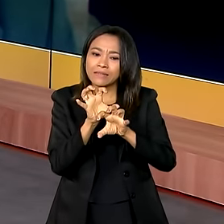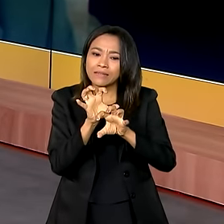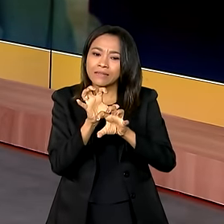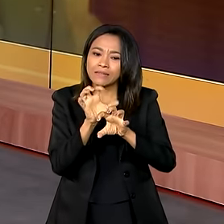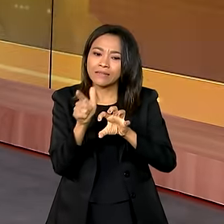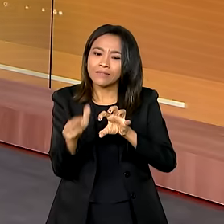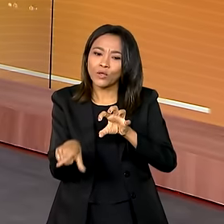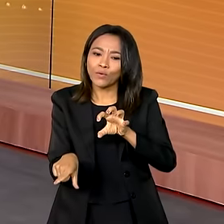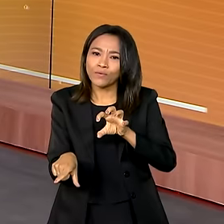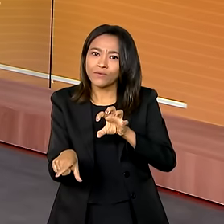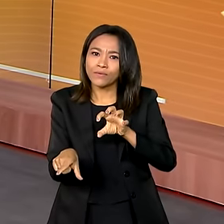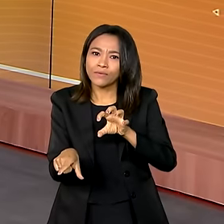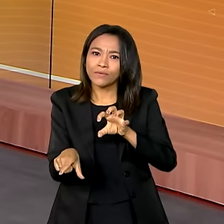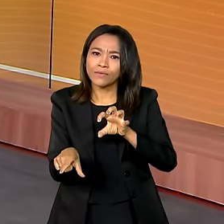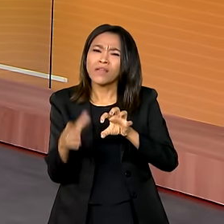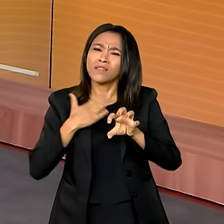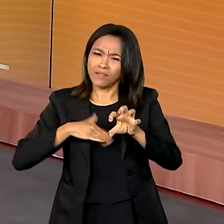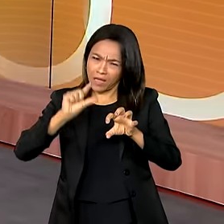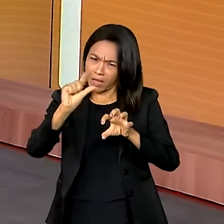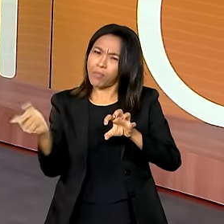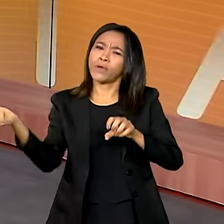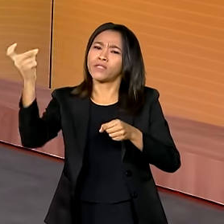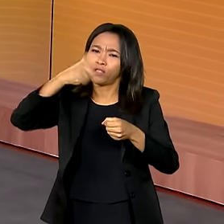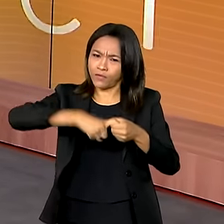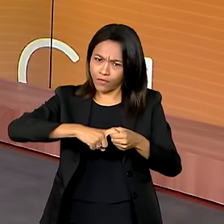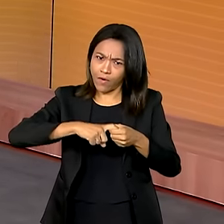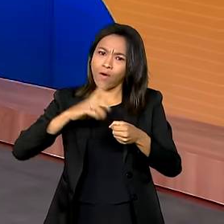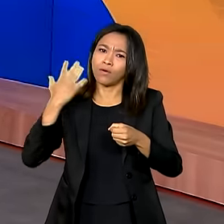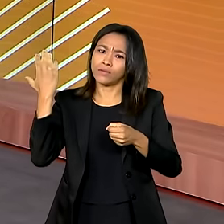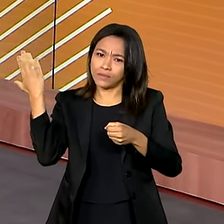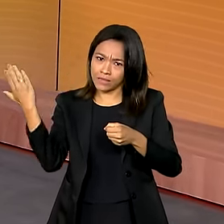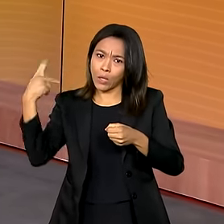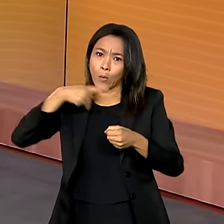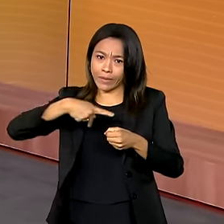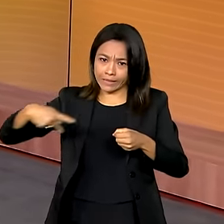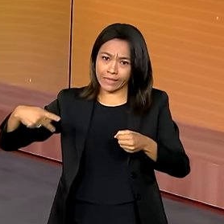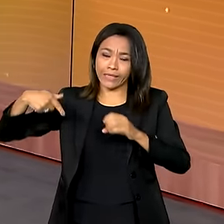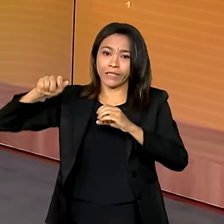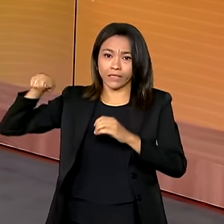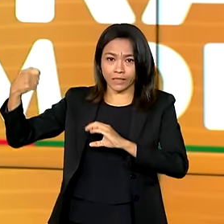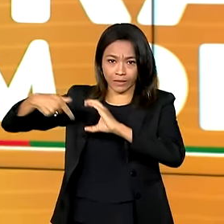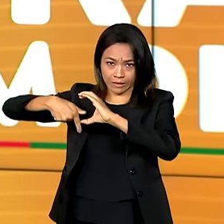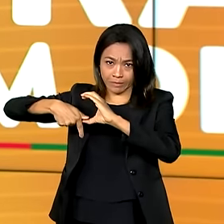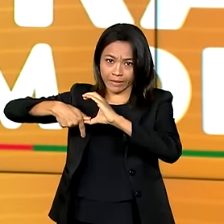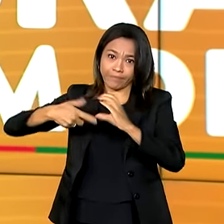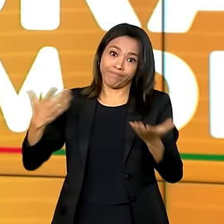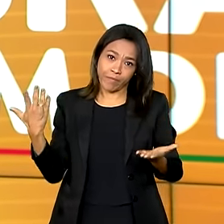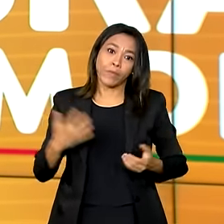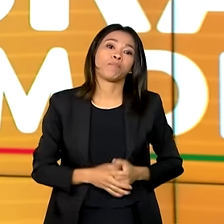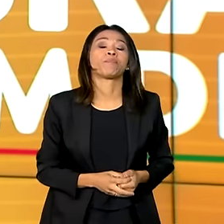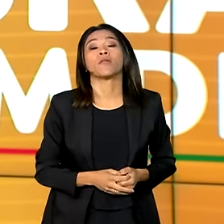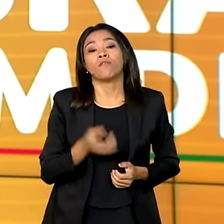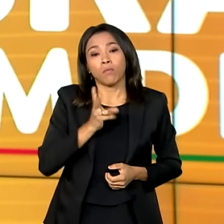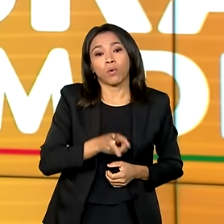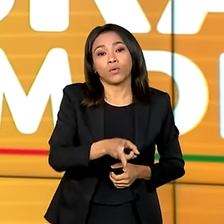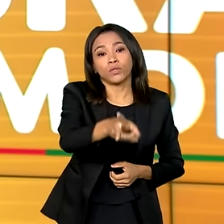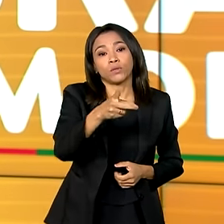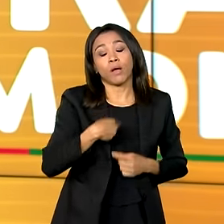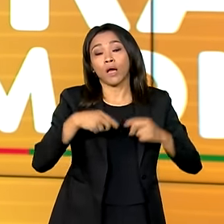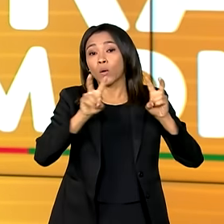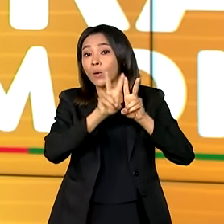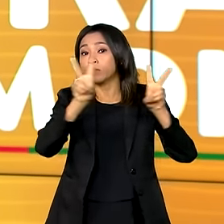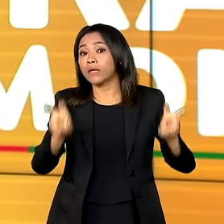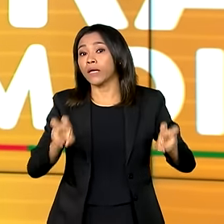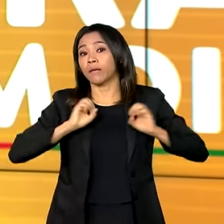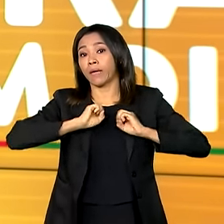Travamos de novo. Daqui a pouco a gente tenta retomar esse contato com o presidente do CNPq. Bom, a gente segue, então, com o tema